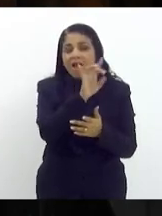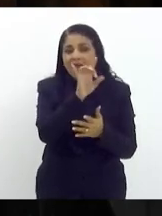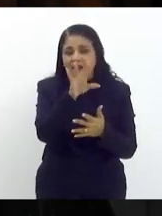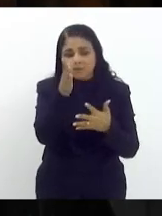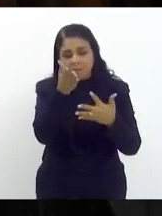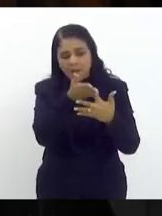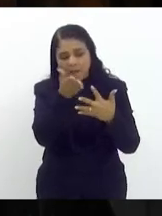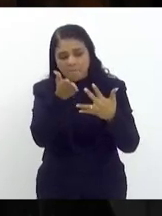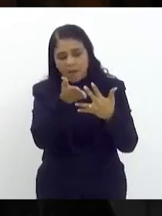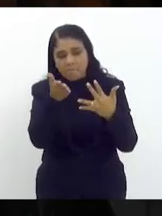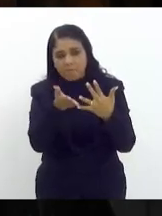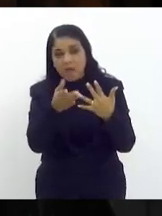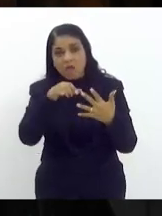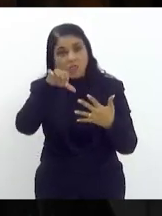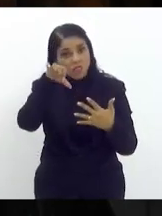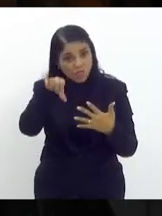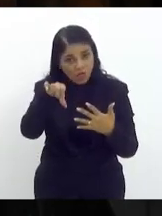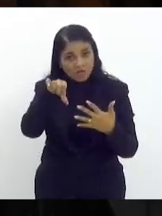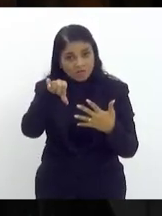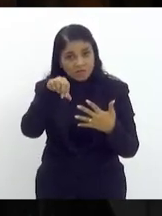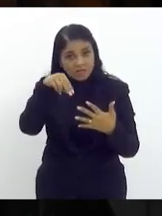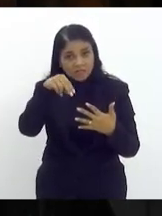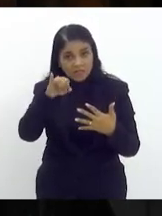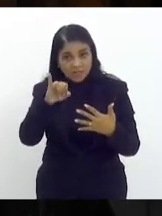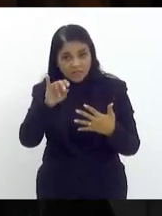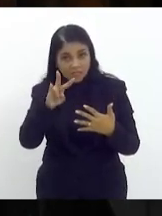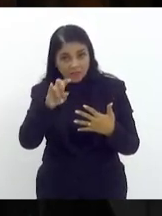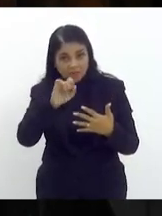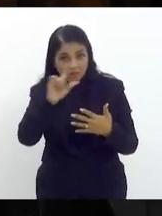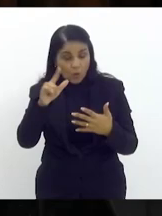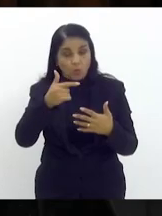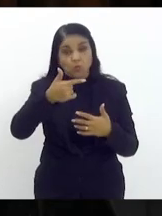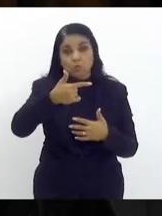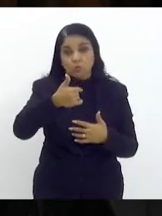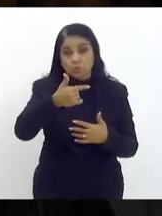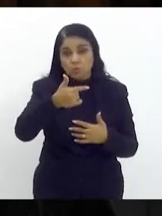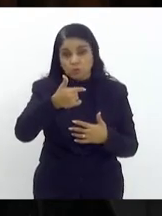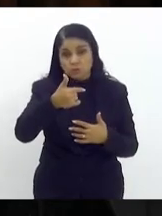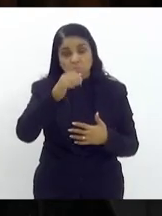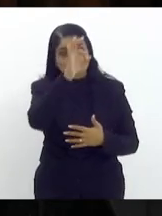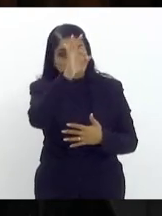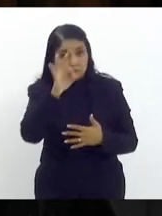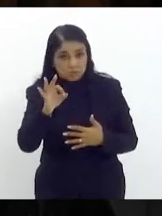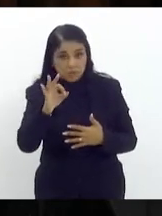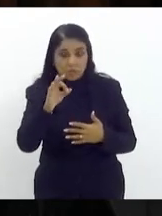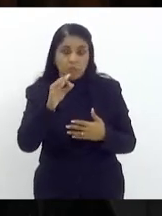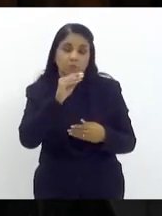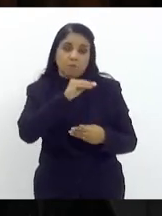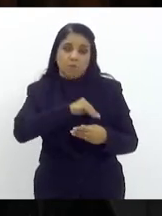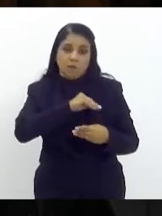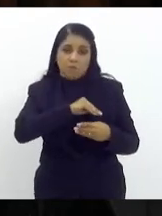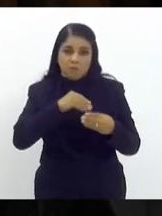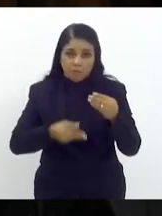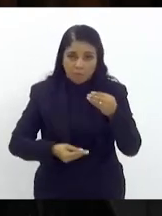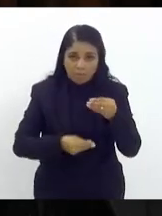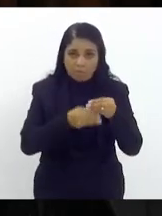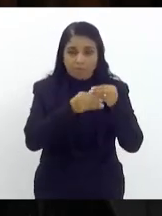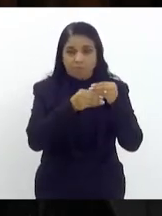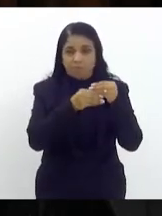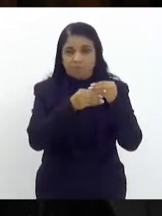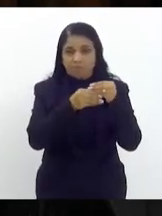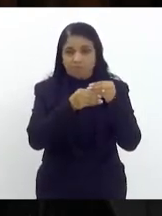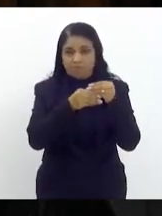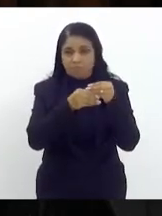interregno isto é um crescimento de 12 pontos percentuais mas este